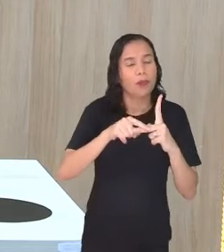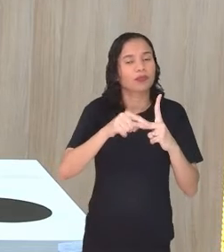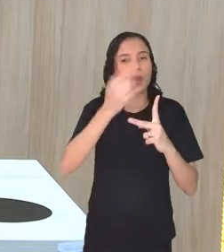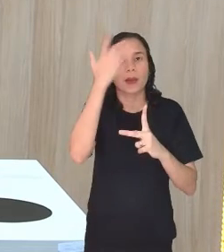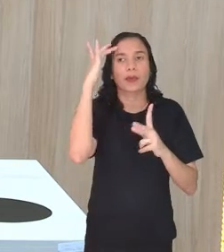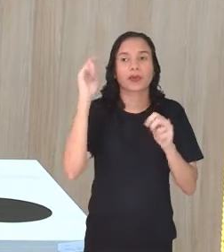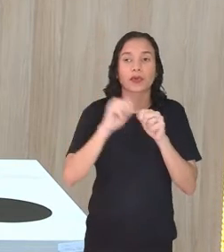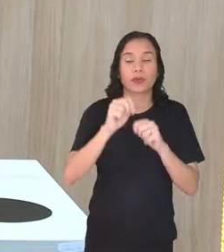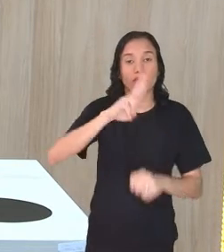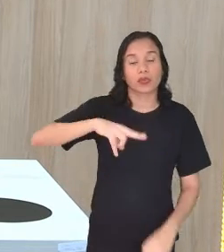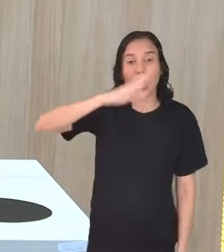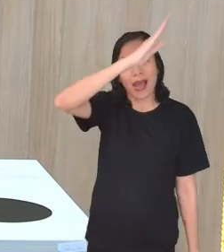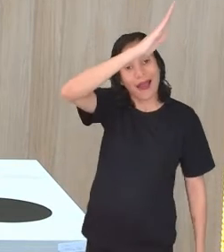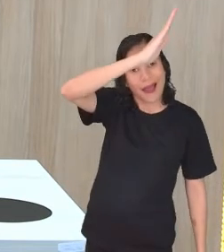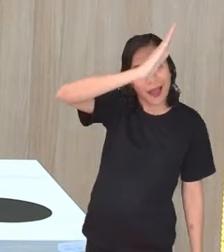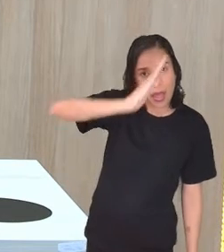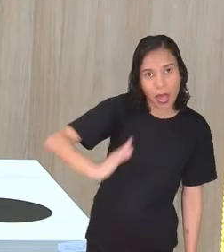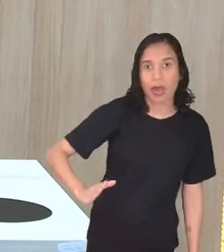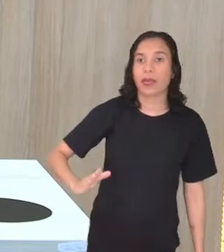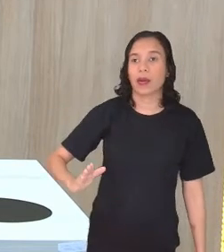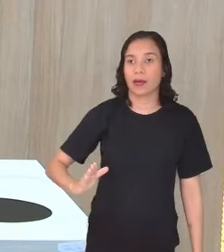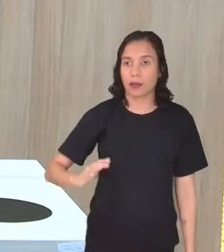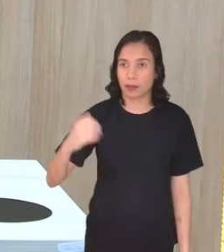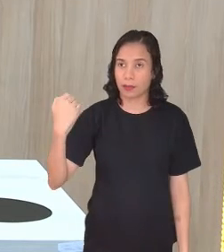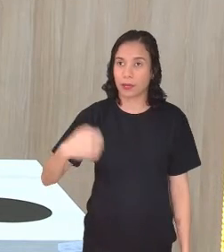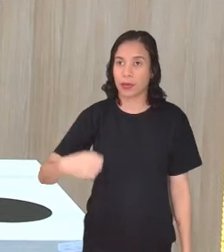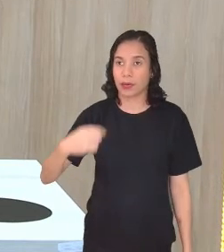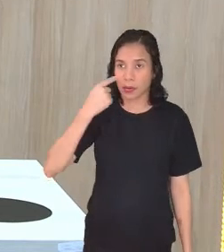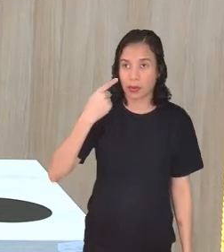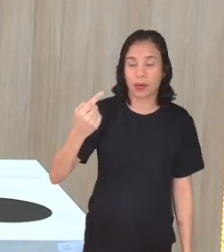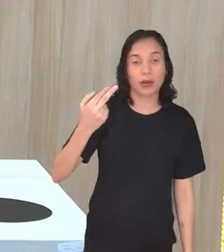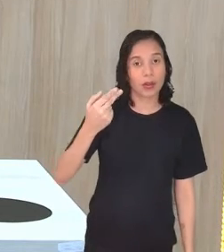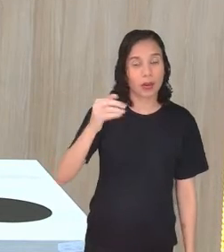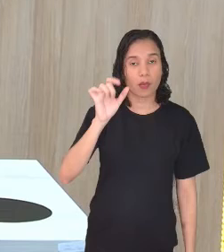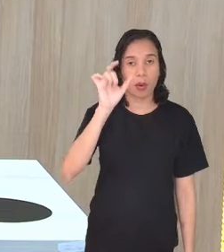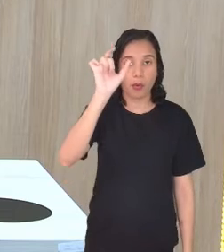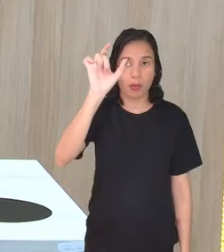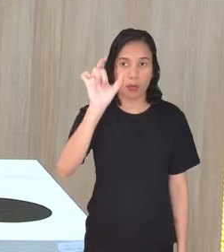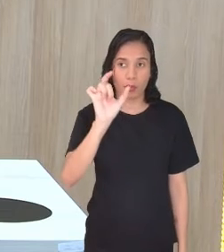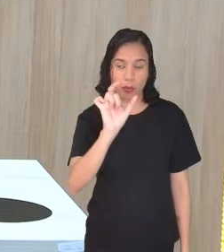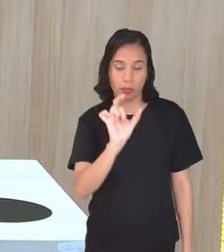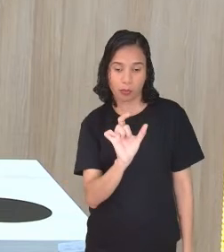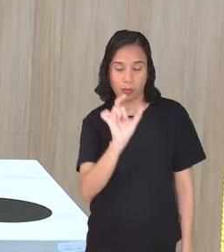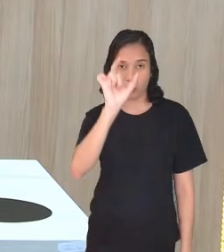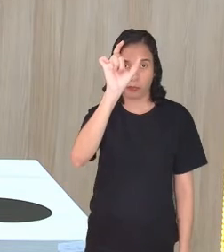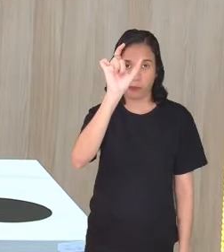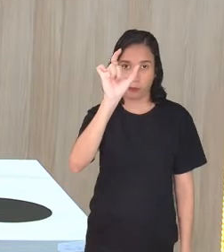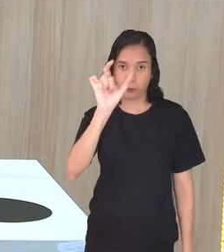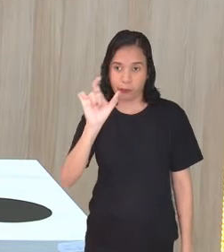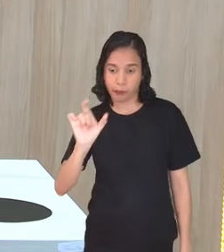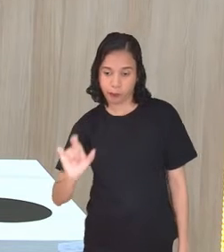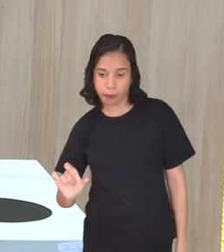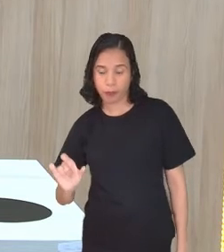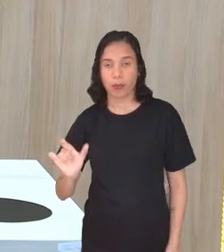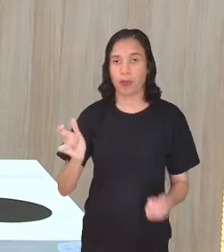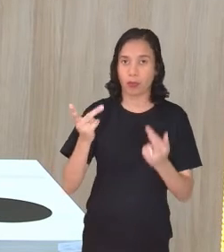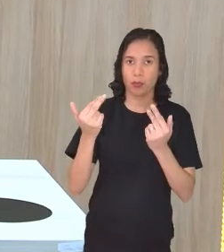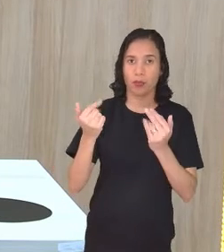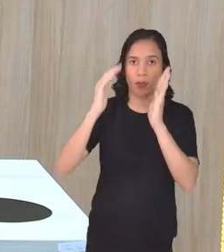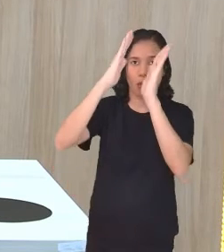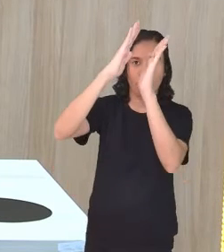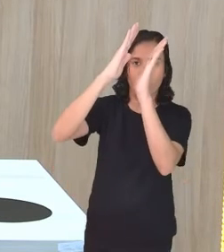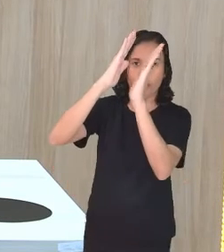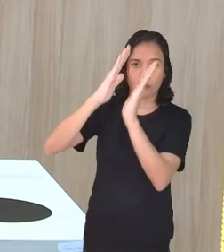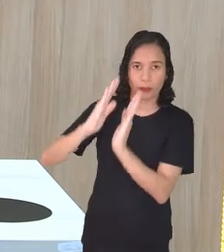tem que passar essa reta aqui, que ser... Aí sim, tem que estar essa distância, tem que ser a mesma.